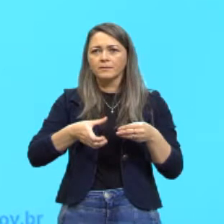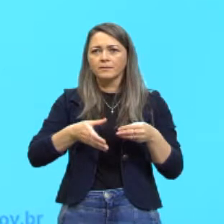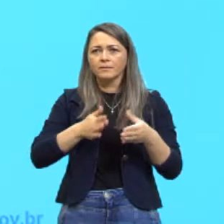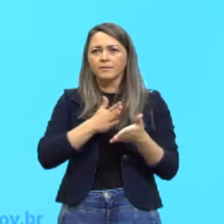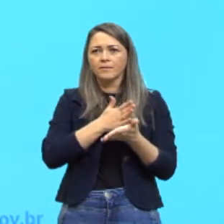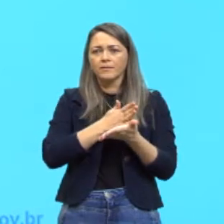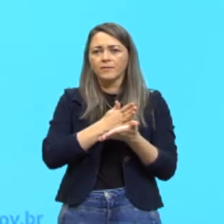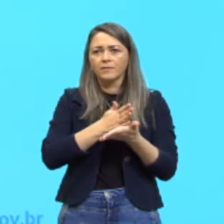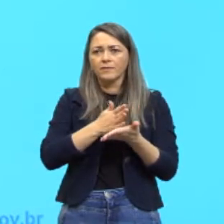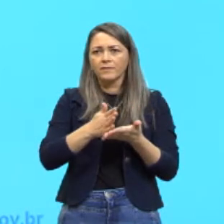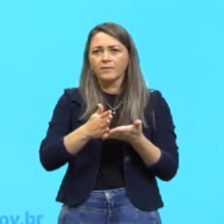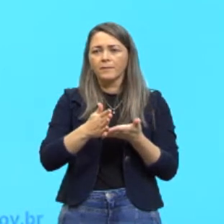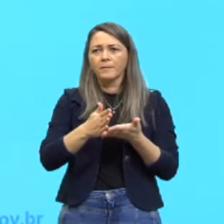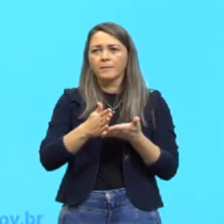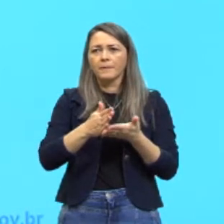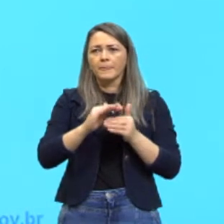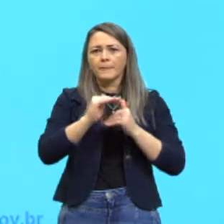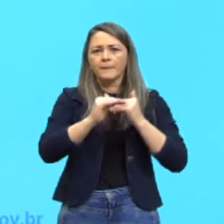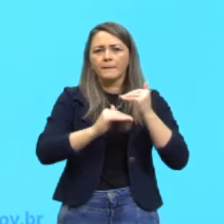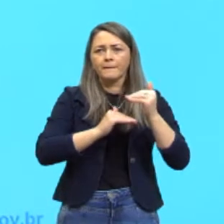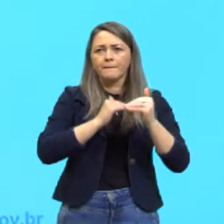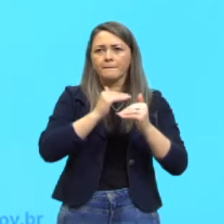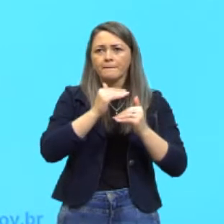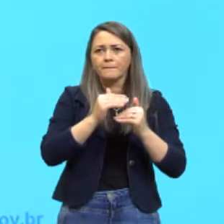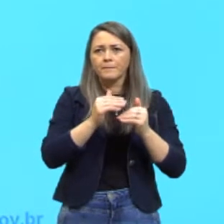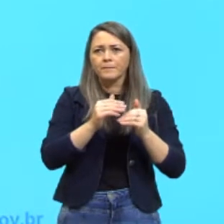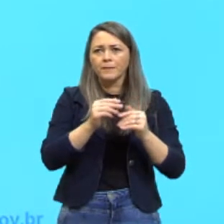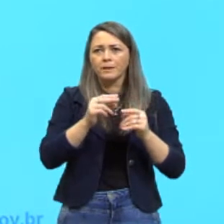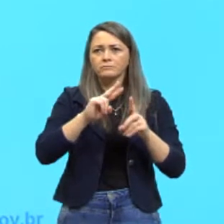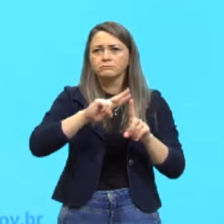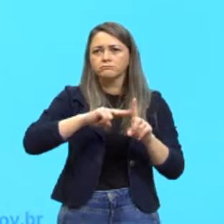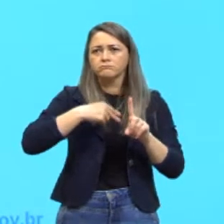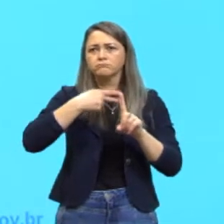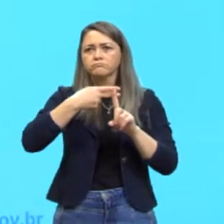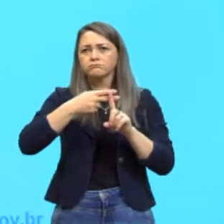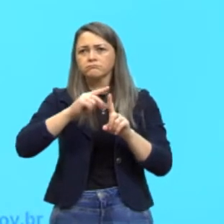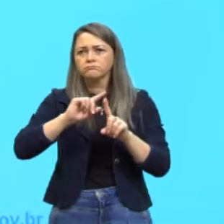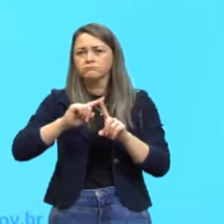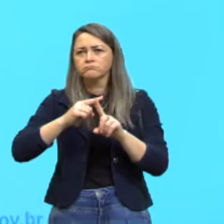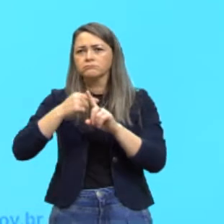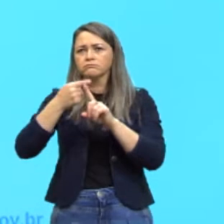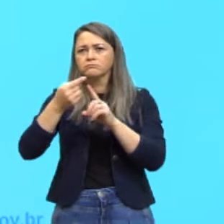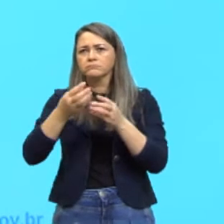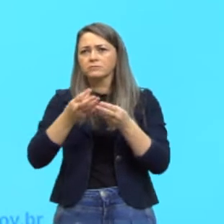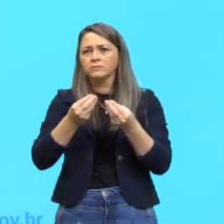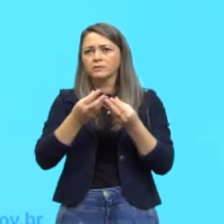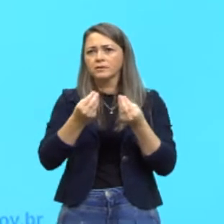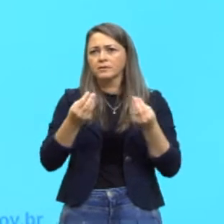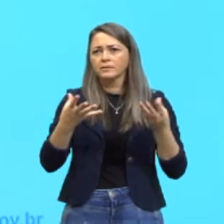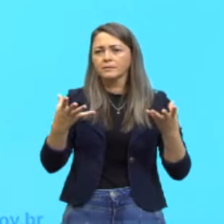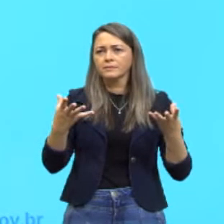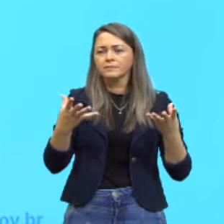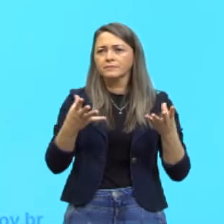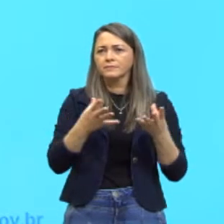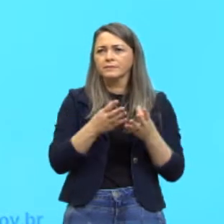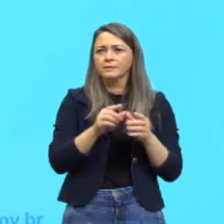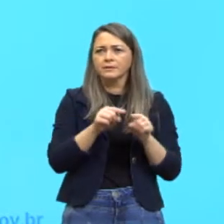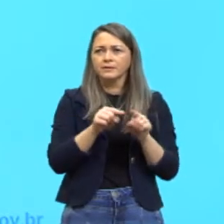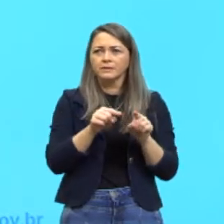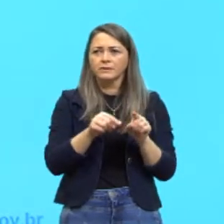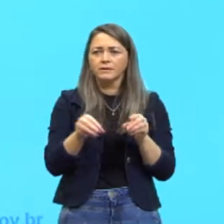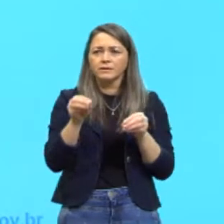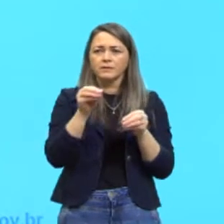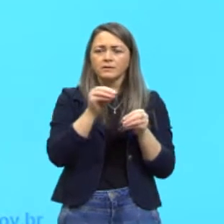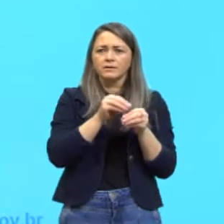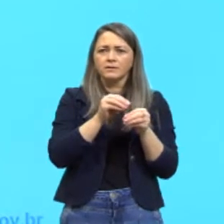a se desenvolver, se multiplicar, né? Esse embrião é colocado em um meio de cultura rico em